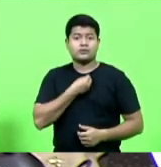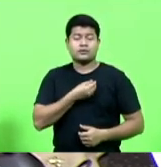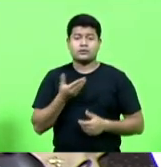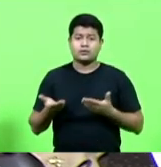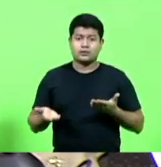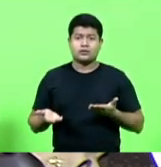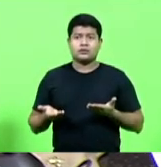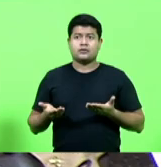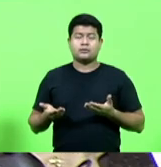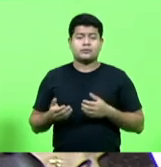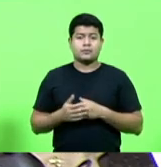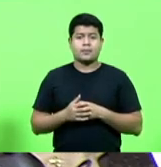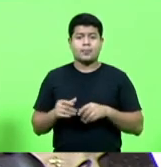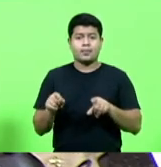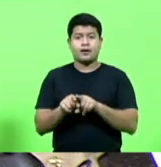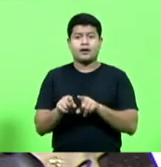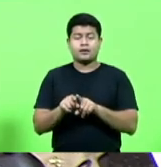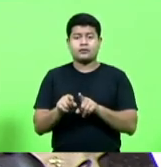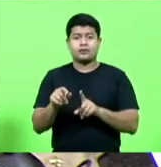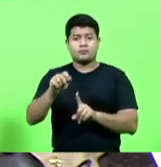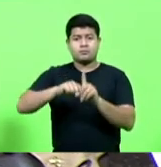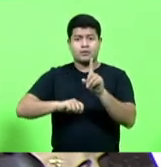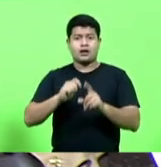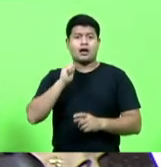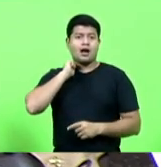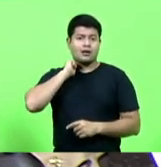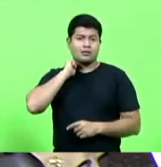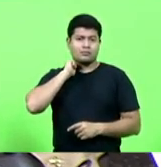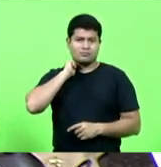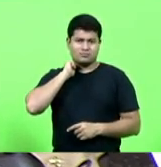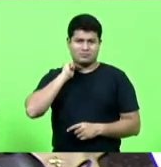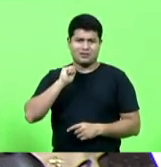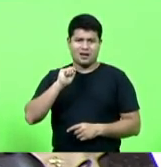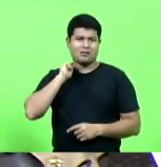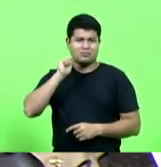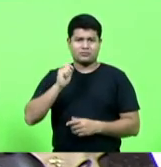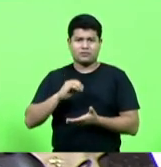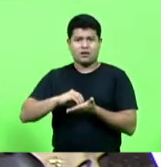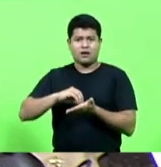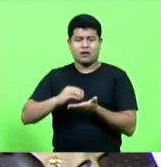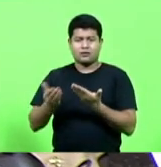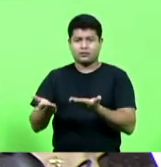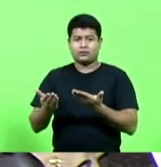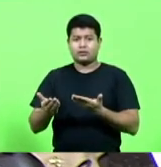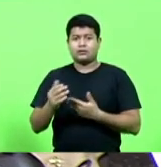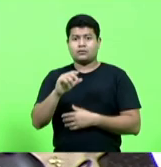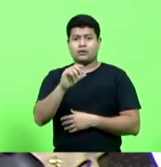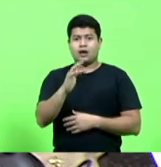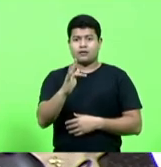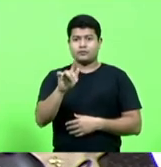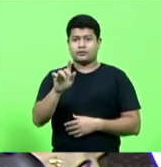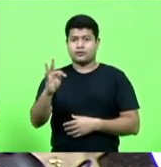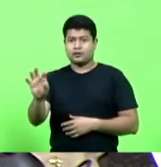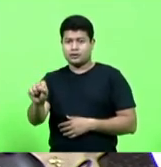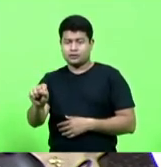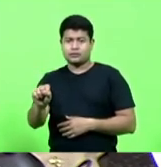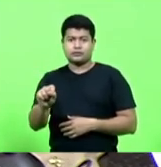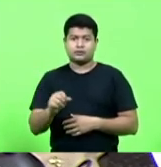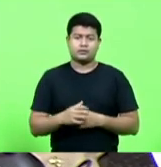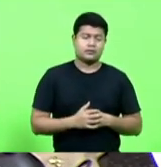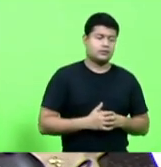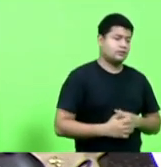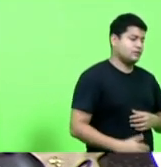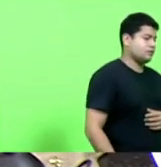desde abril, sem o depósito patrocional da FGTS, estão há três anos sem férias, as empresas não pagam feriado,